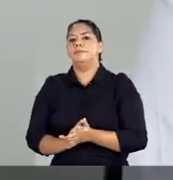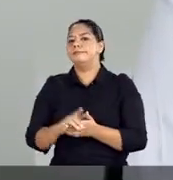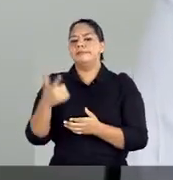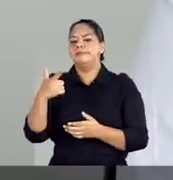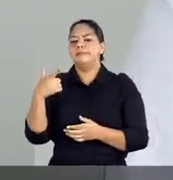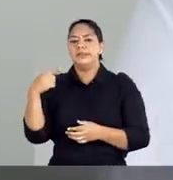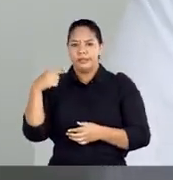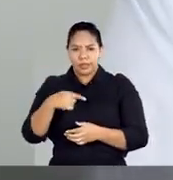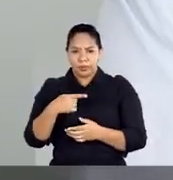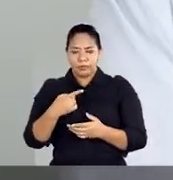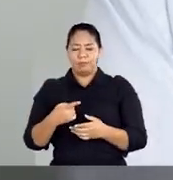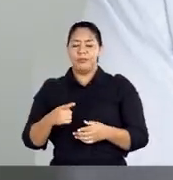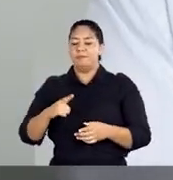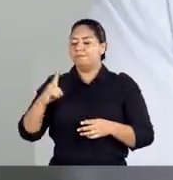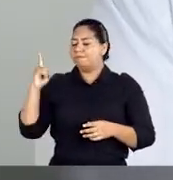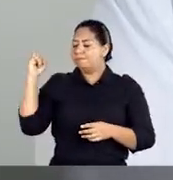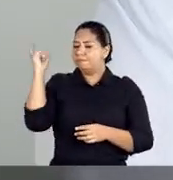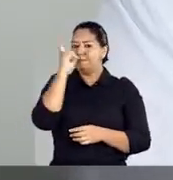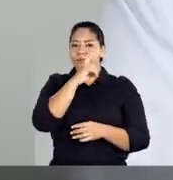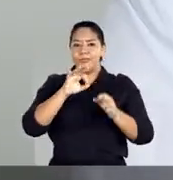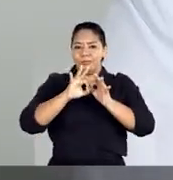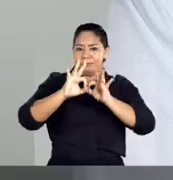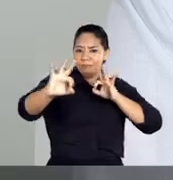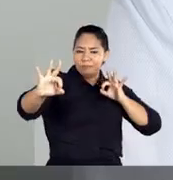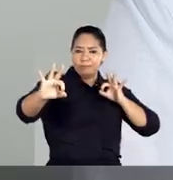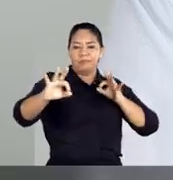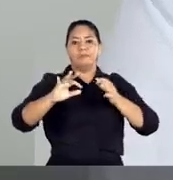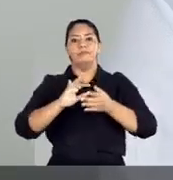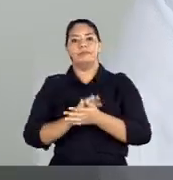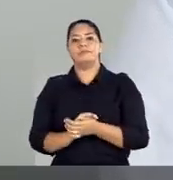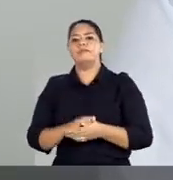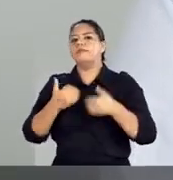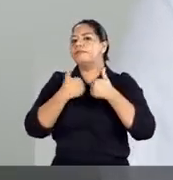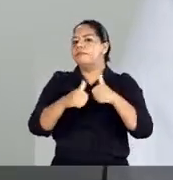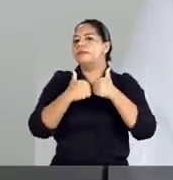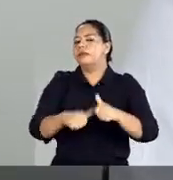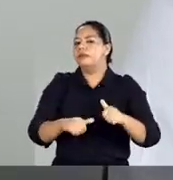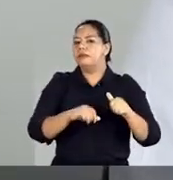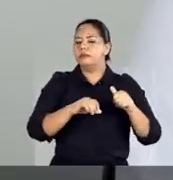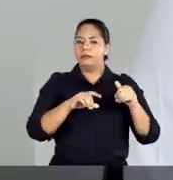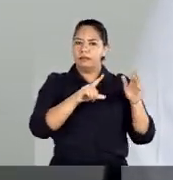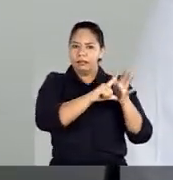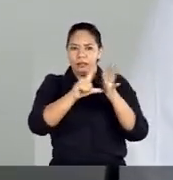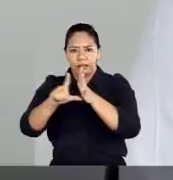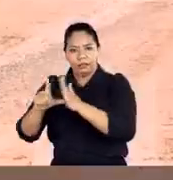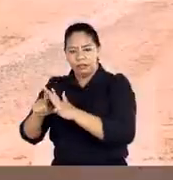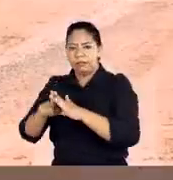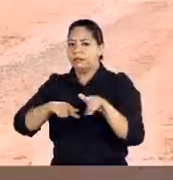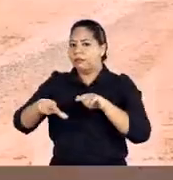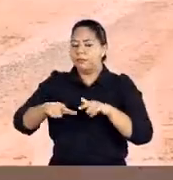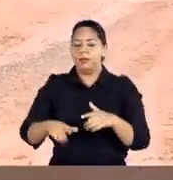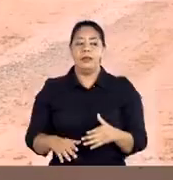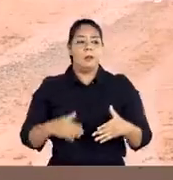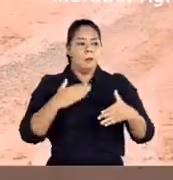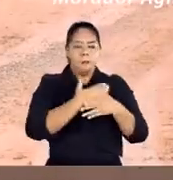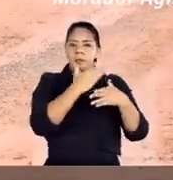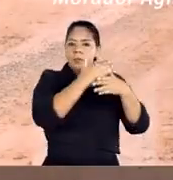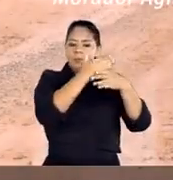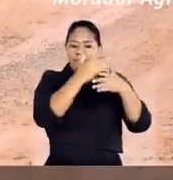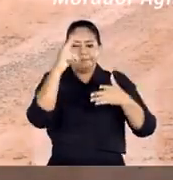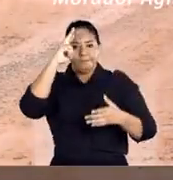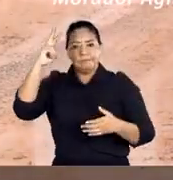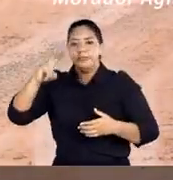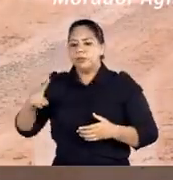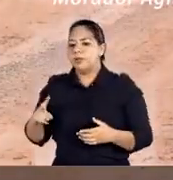Coletora Norte-Sul, tudo ficaria mais distante e complicado Transporte, comércio, serviços É obra pra ficar pra